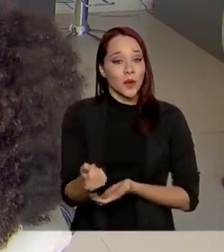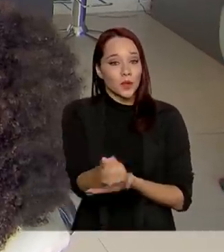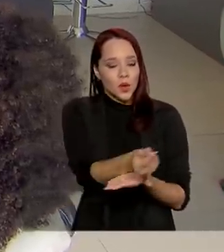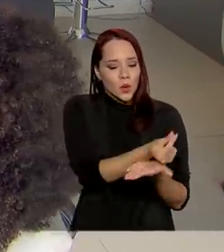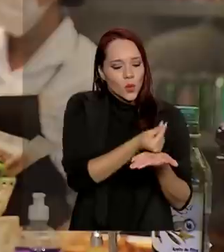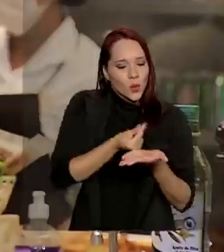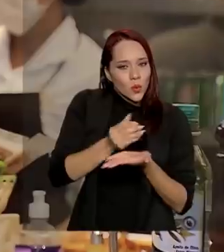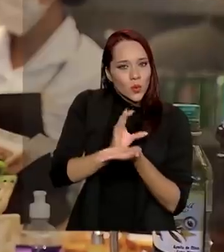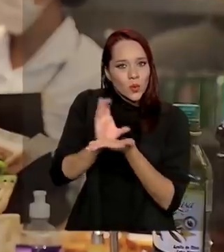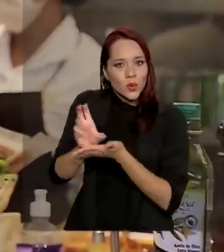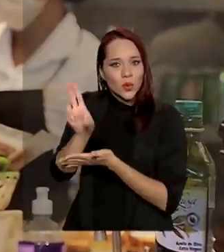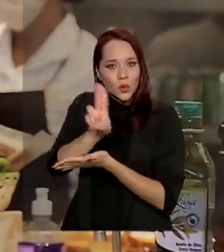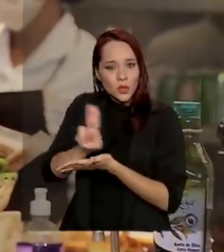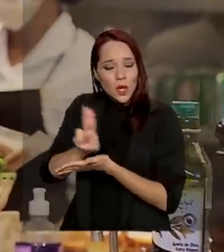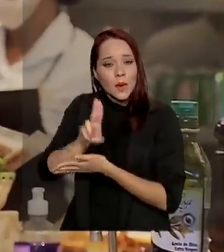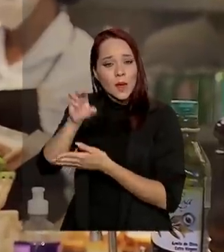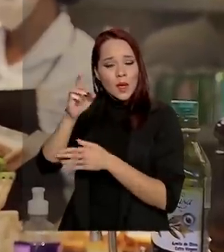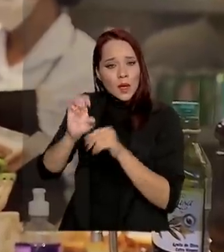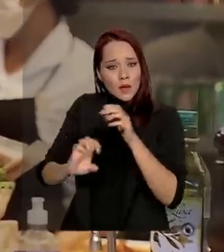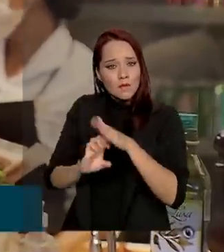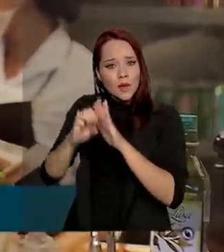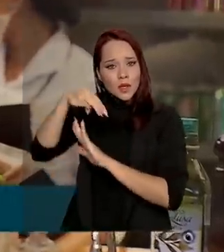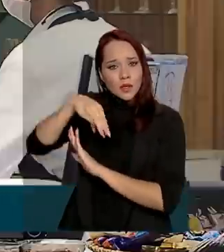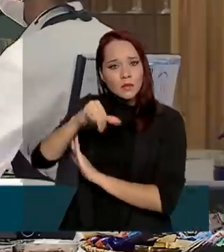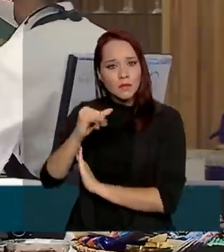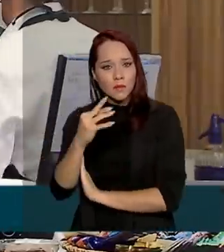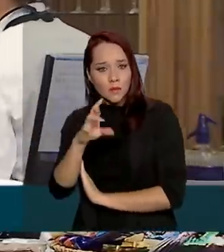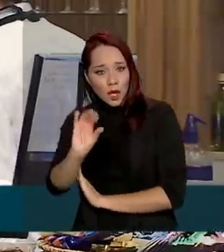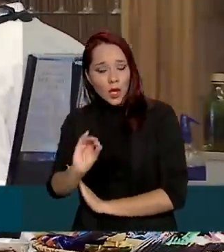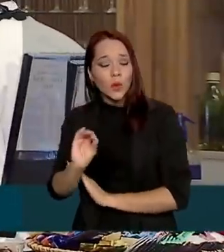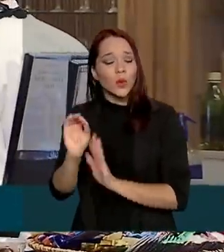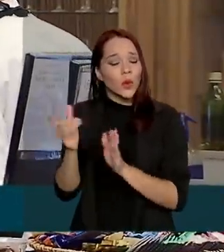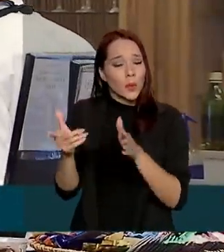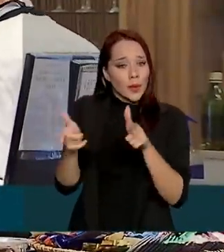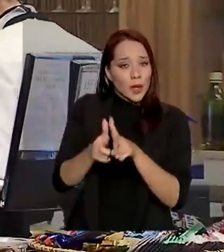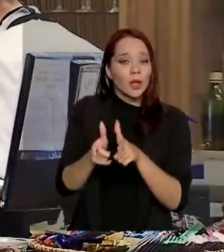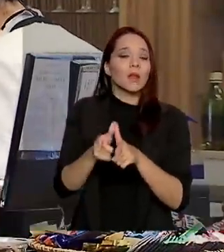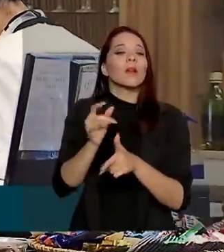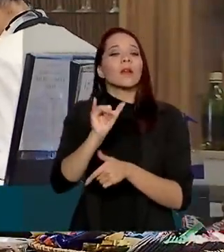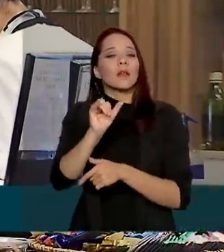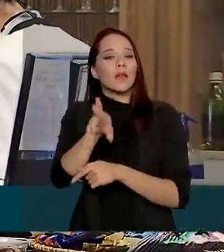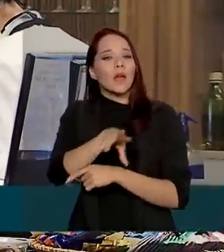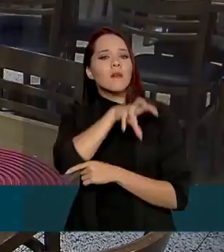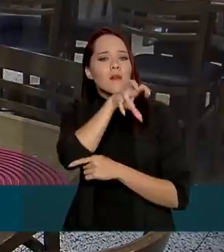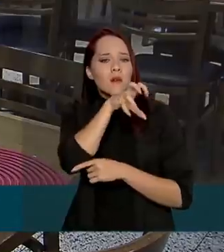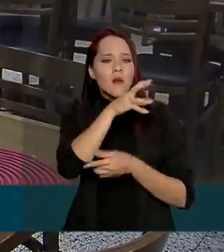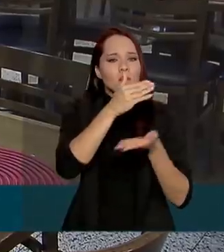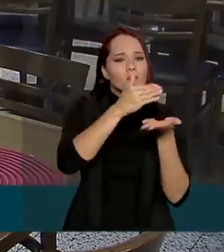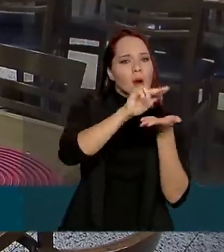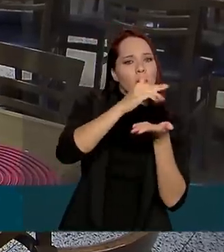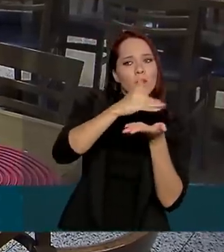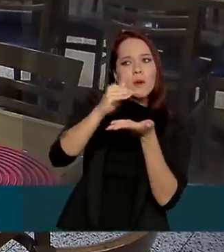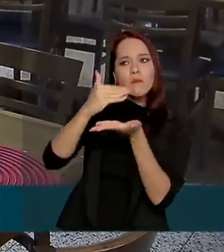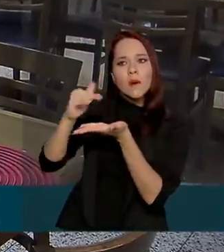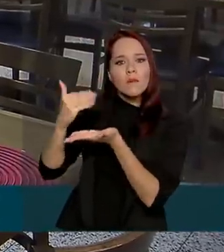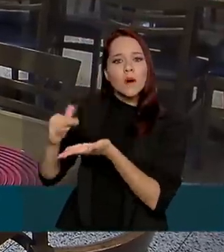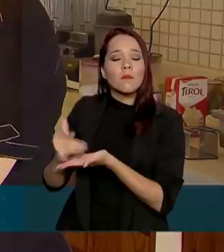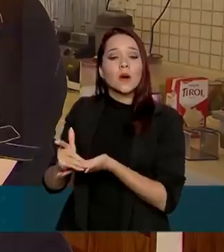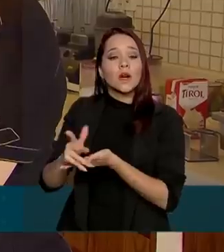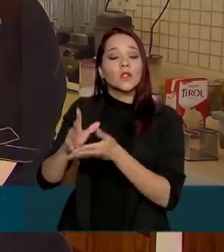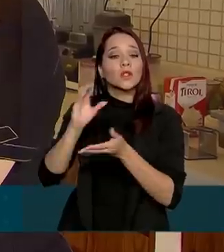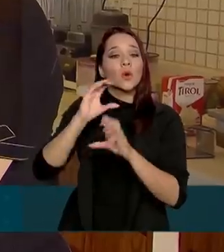sejam utilizados pelas micro e pequenas empresas, a Receita Federal iniciou nesta quarta-feira o envio inédito de